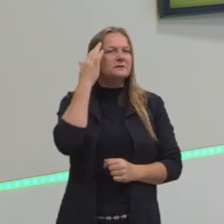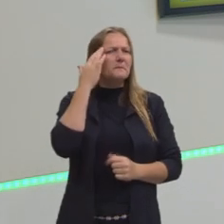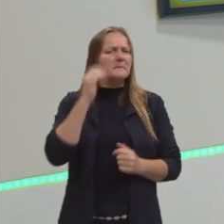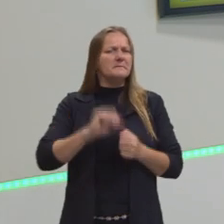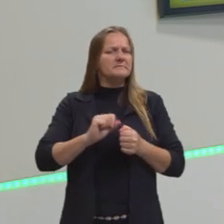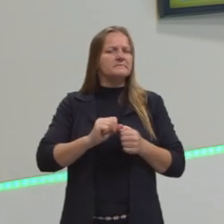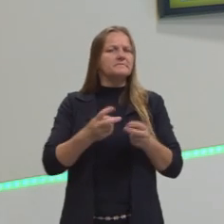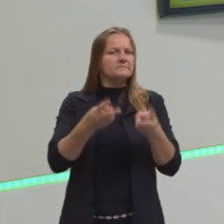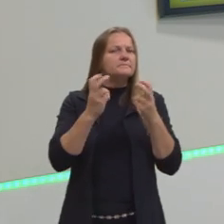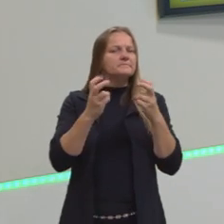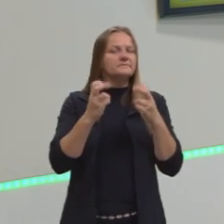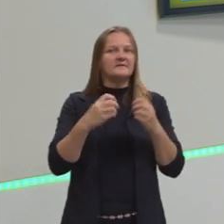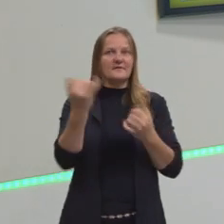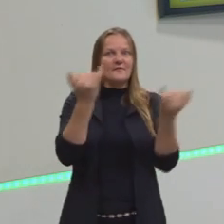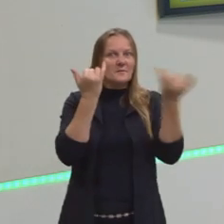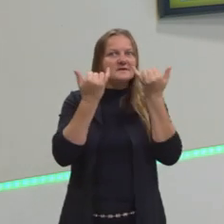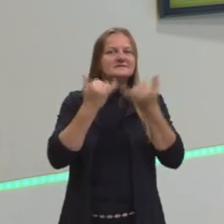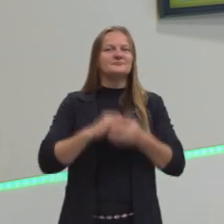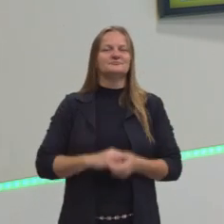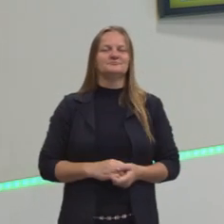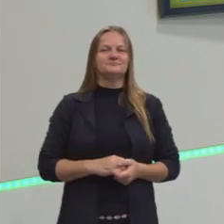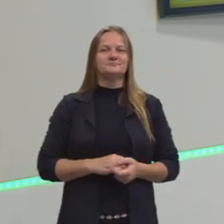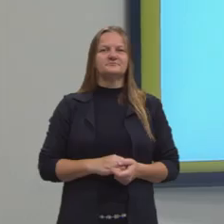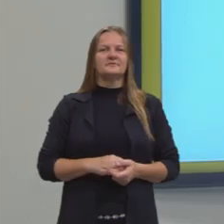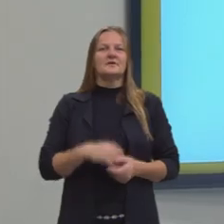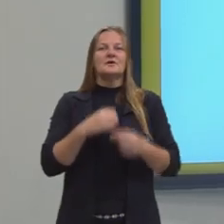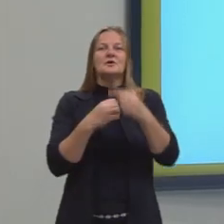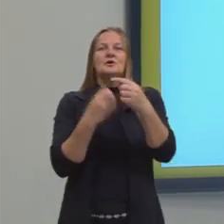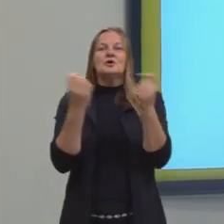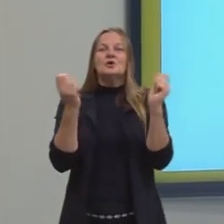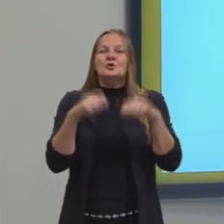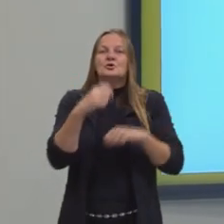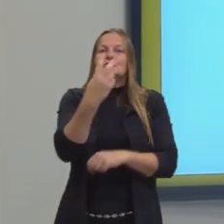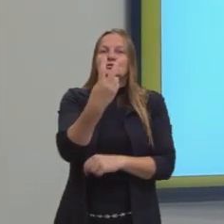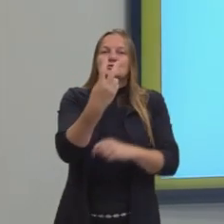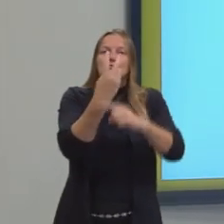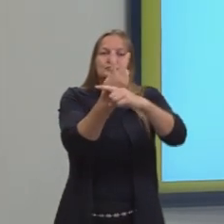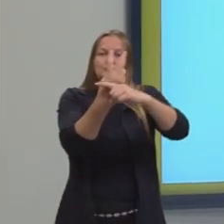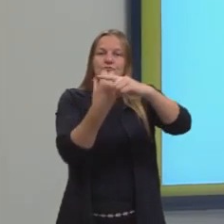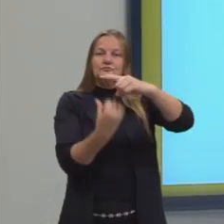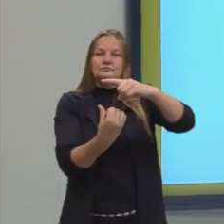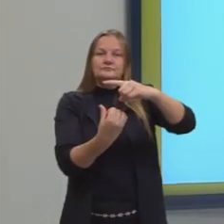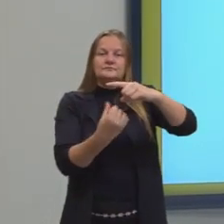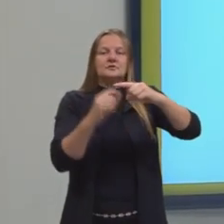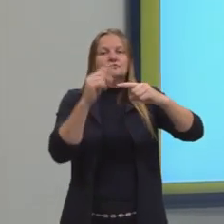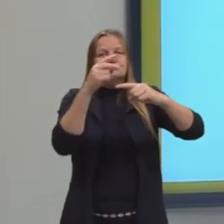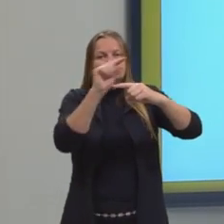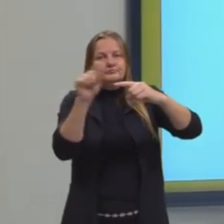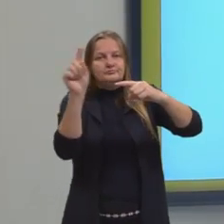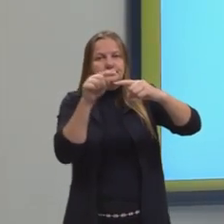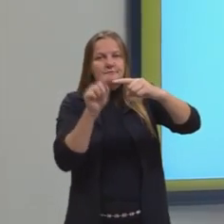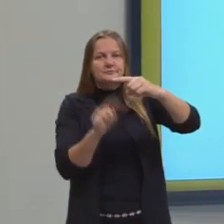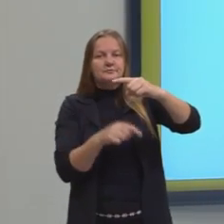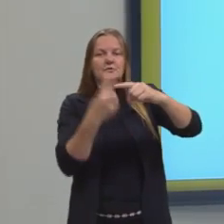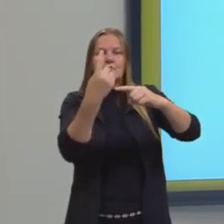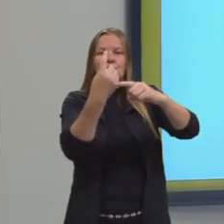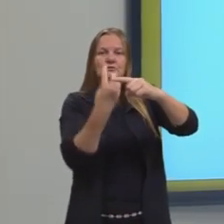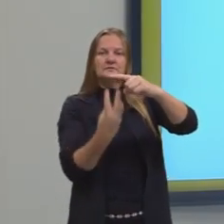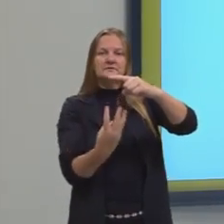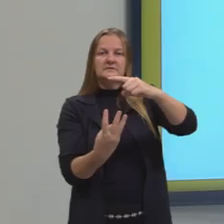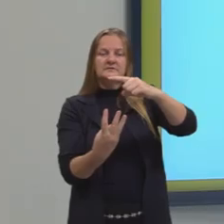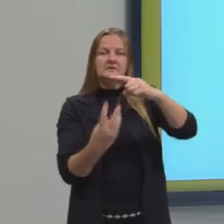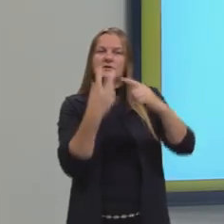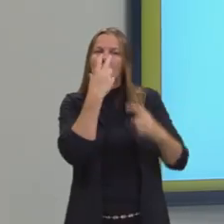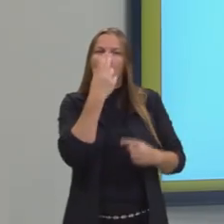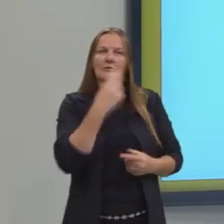atentem para essa informação. Então, duas possibilidades de seis, simplificando, dá um terço. E aqui a